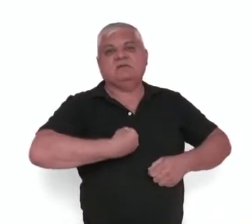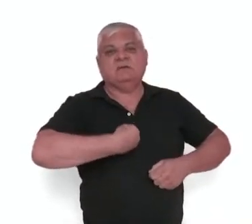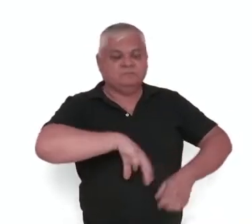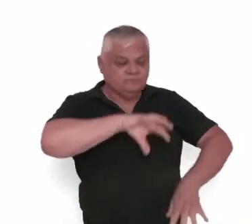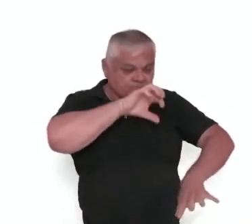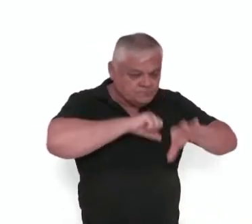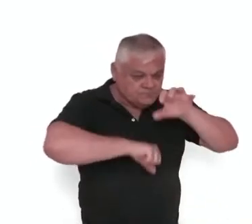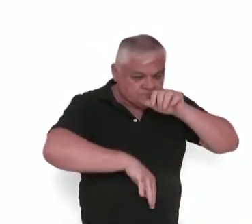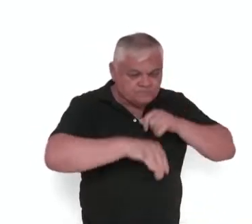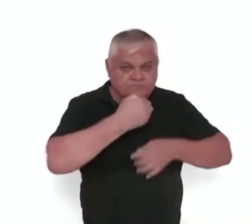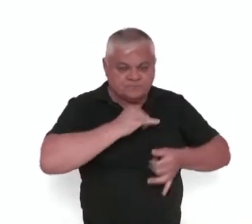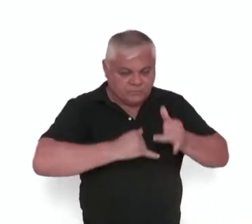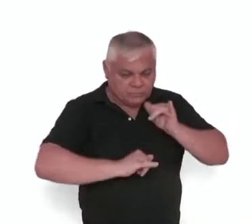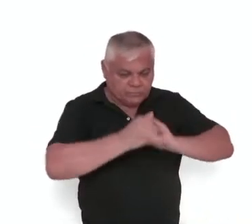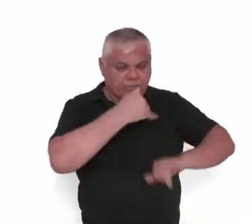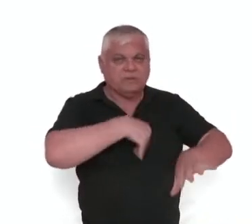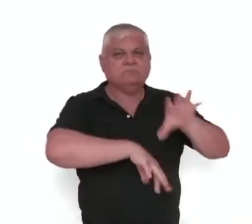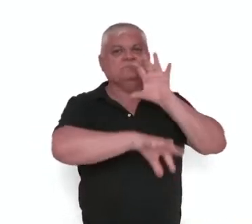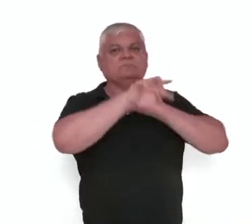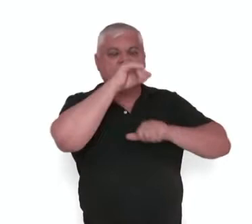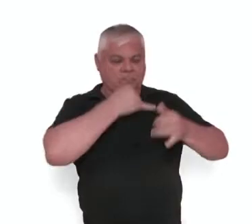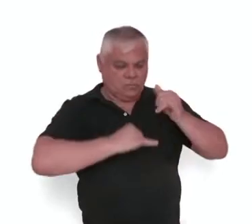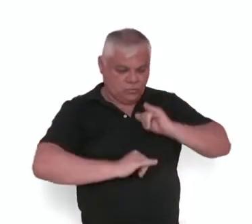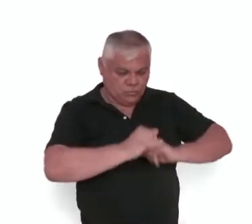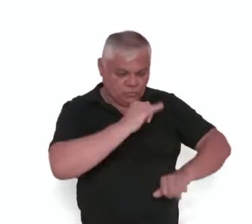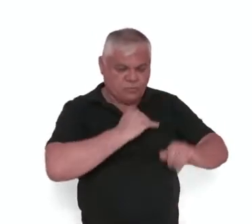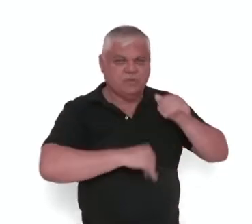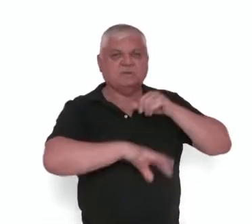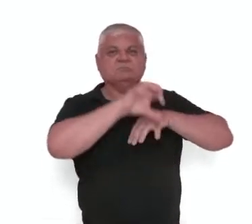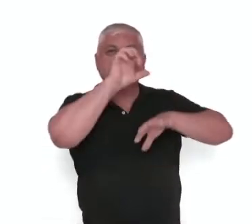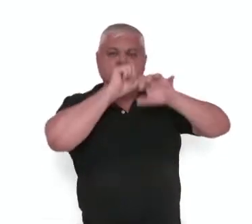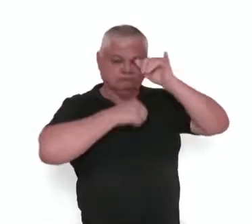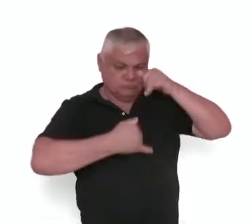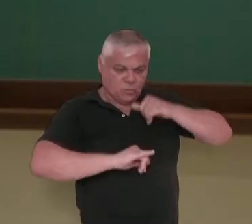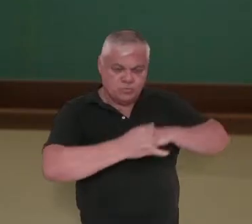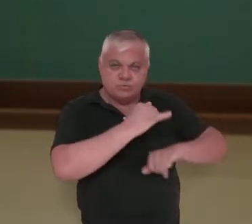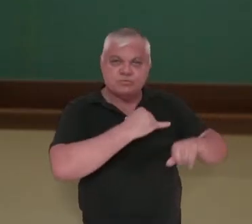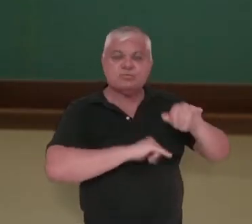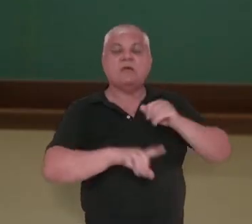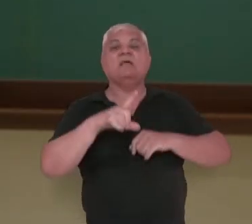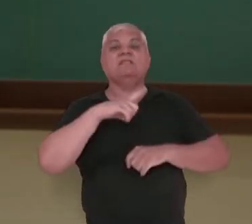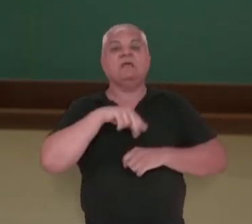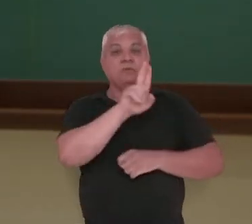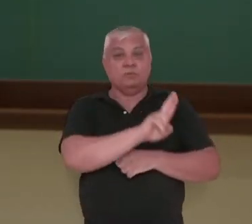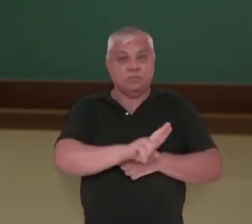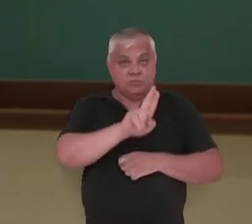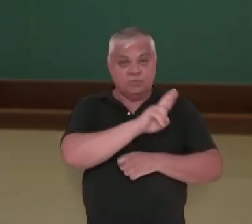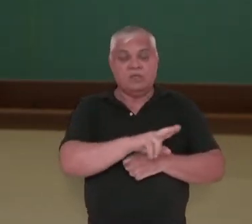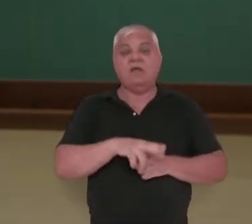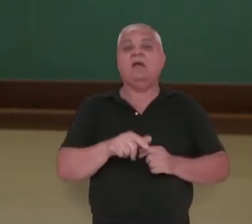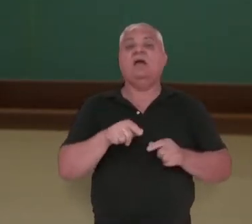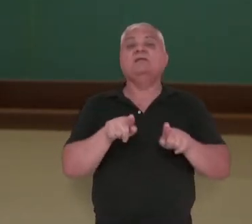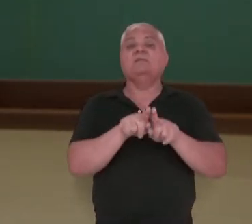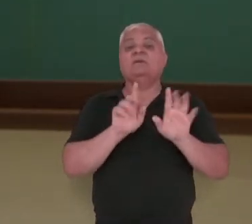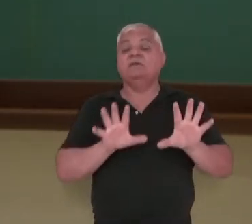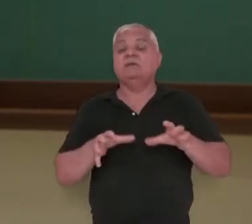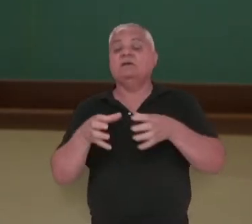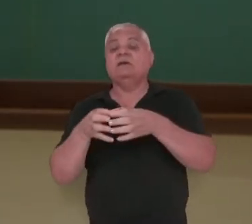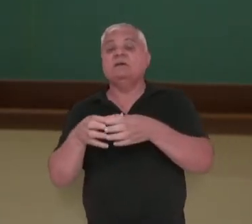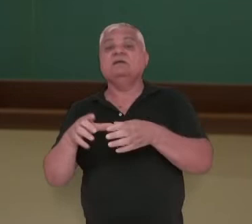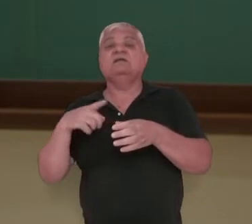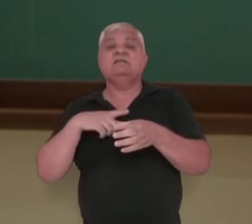obter energia. Existem aquelas aeróbicas, né? Que se utilizam do oxigênio, obrigatoriamente, né?